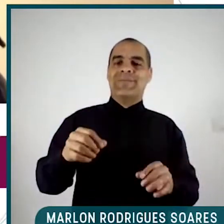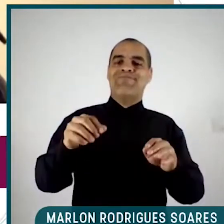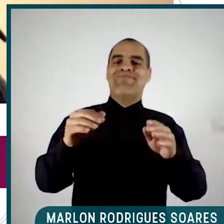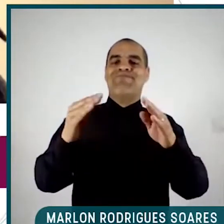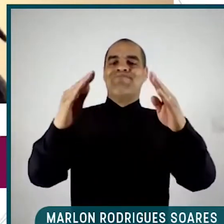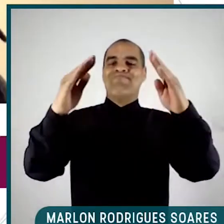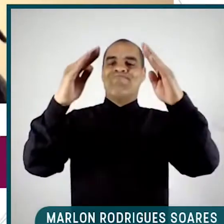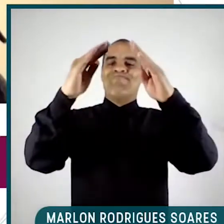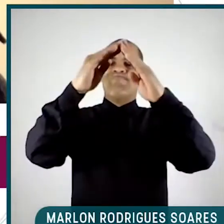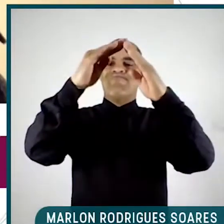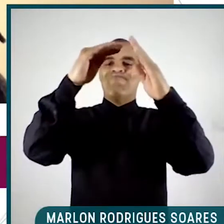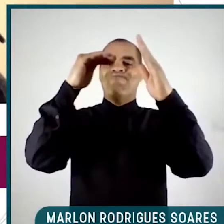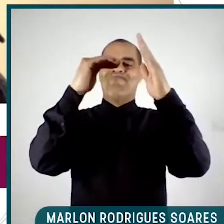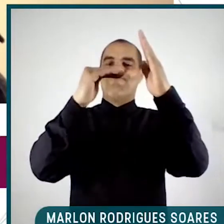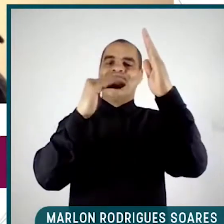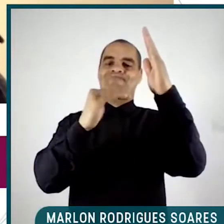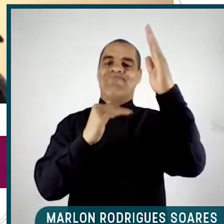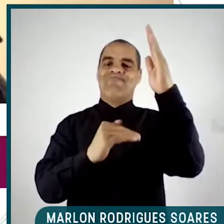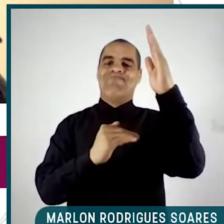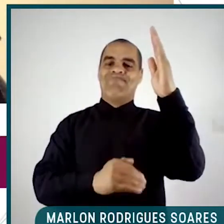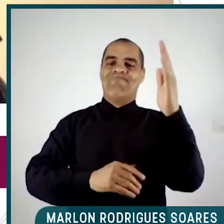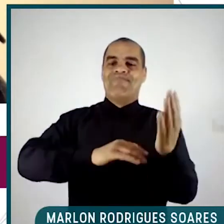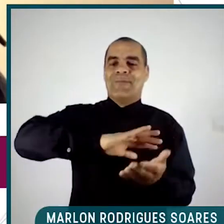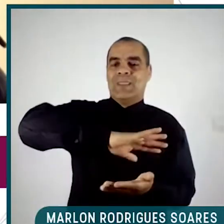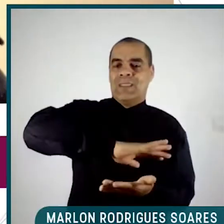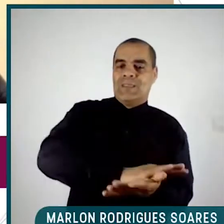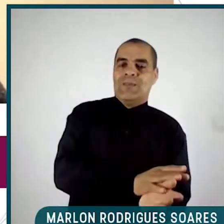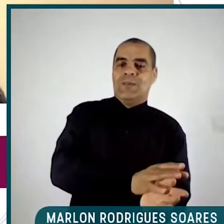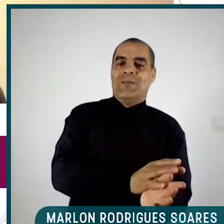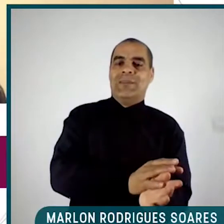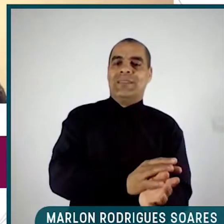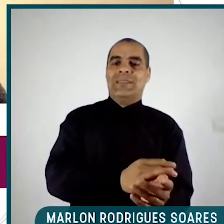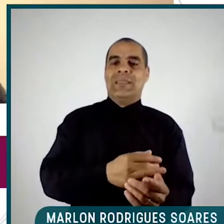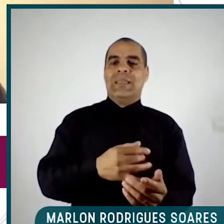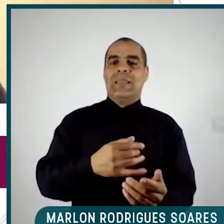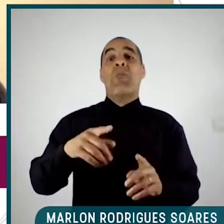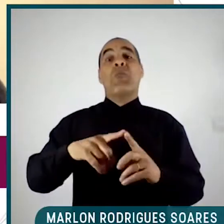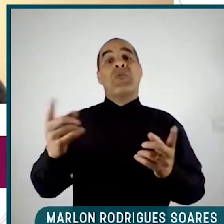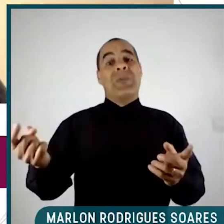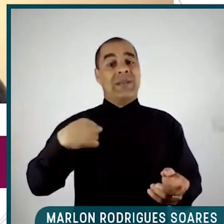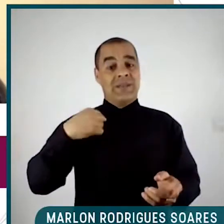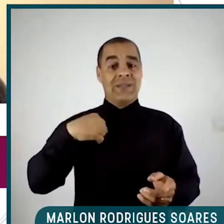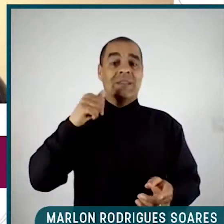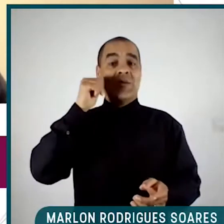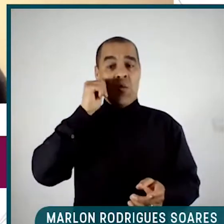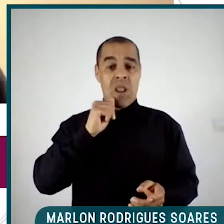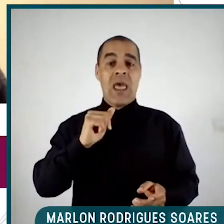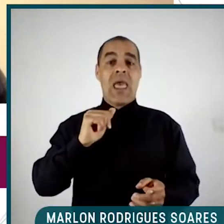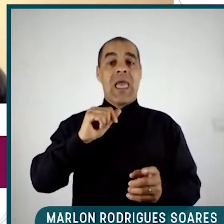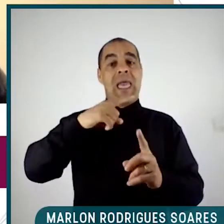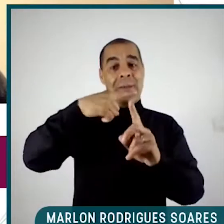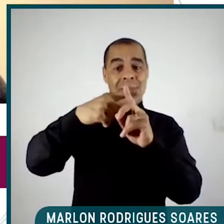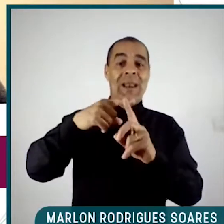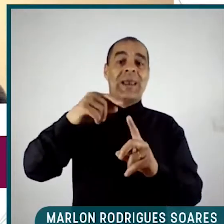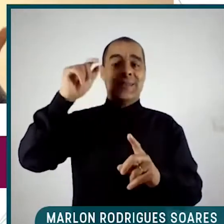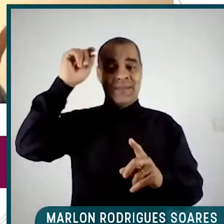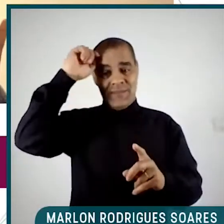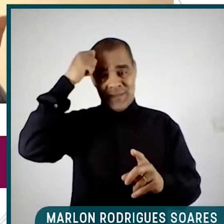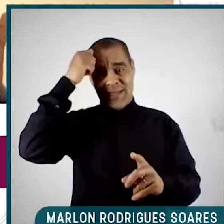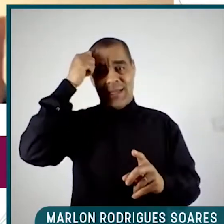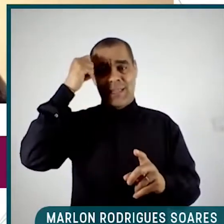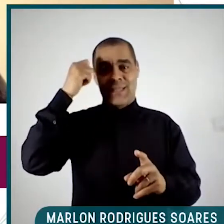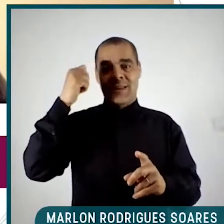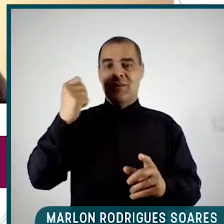de opressão. Então, por mais que eu seja mulher e preta, não significa que eu vou para a rua hoje e falar